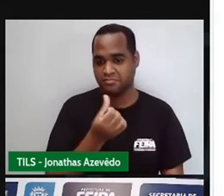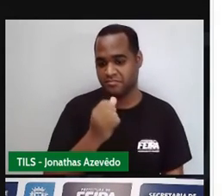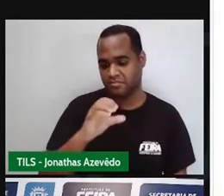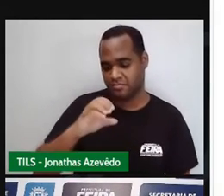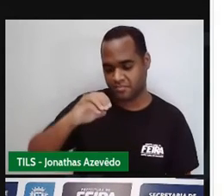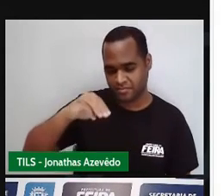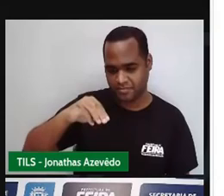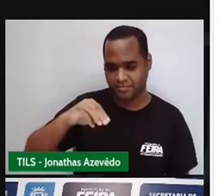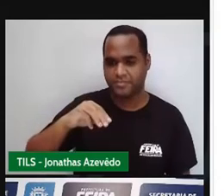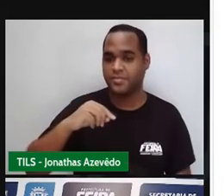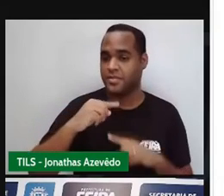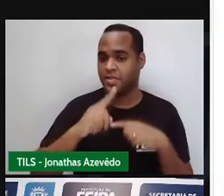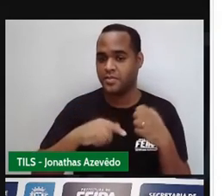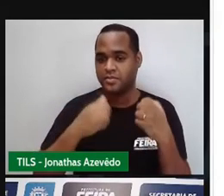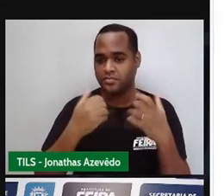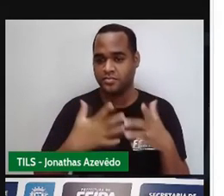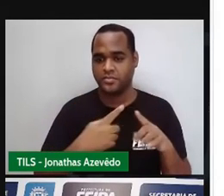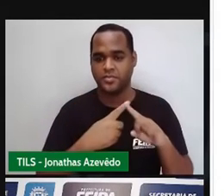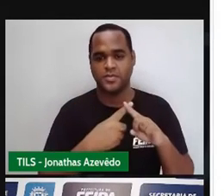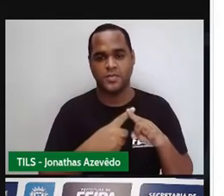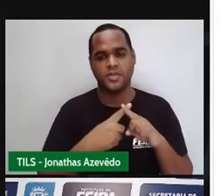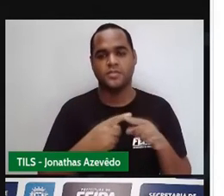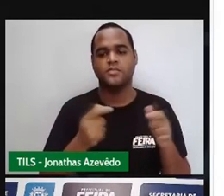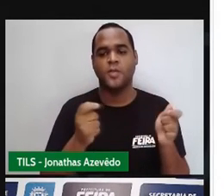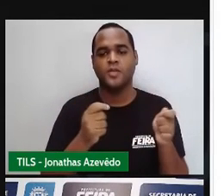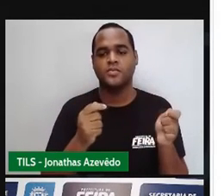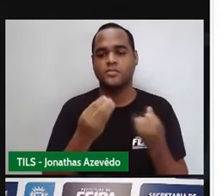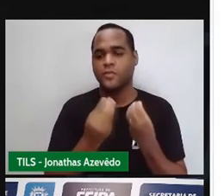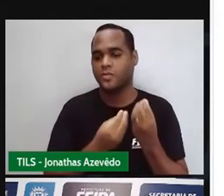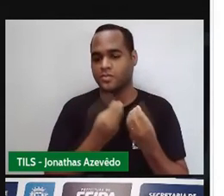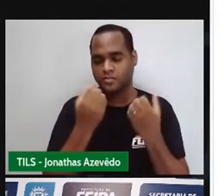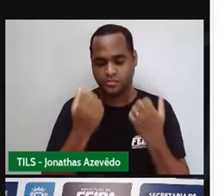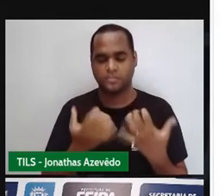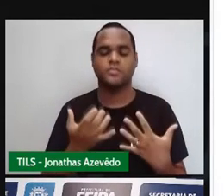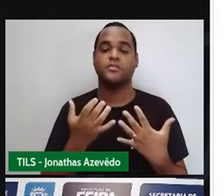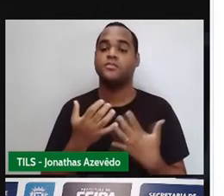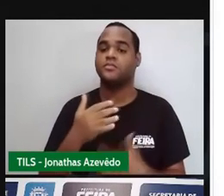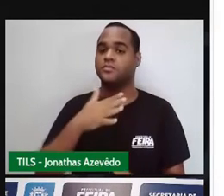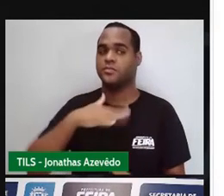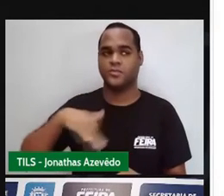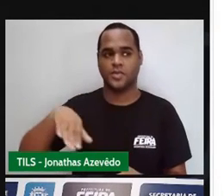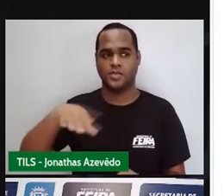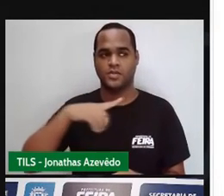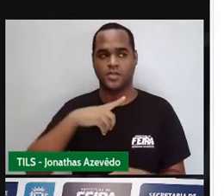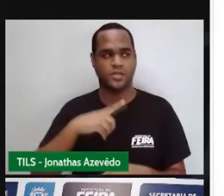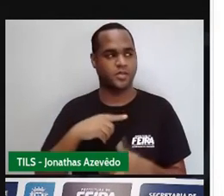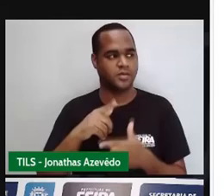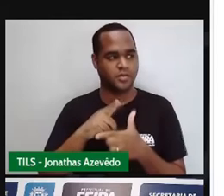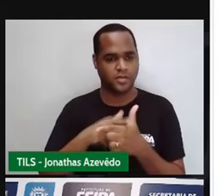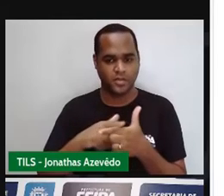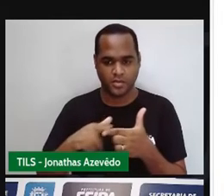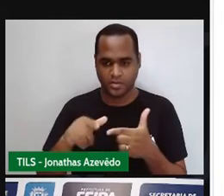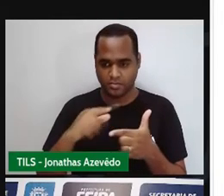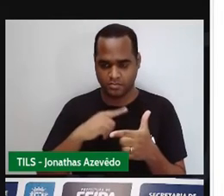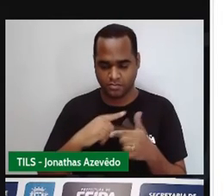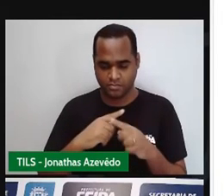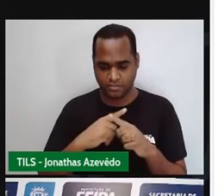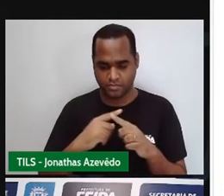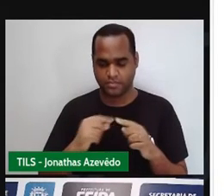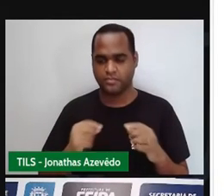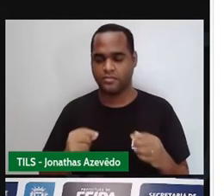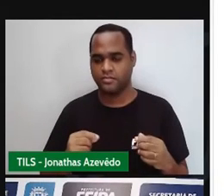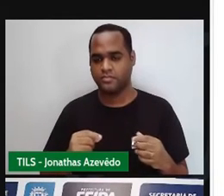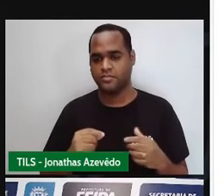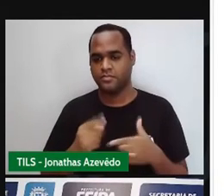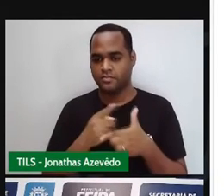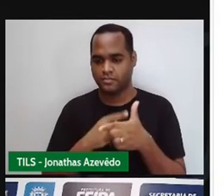depois dessa multiplicação o que a gente faz? a gente divide por 2 olha